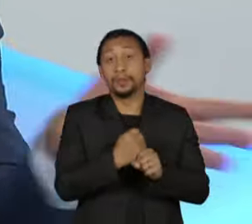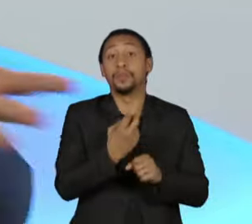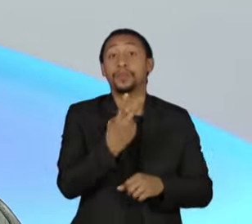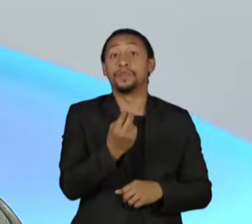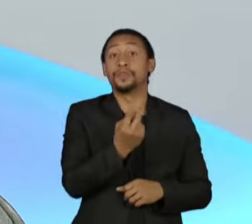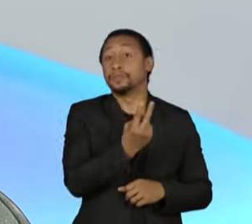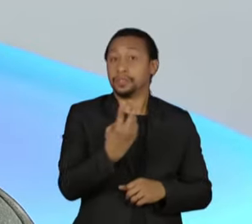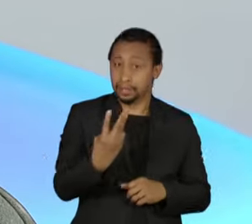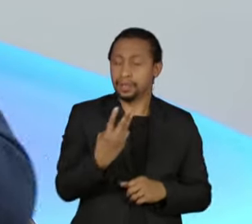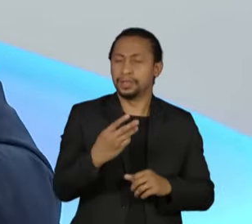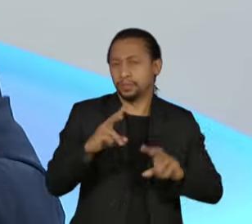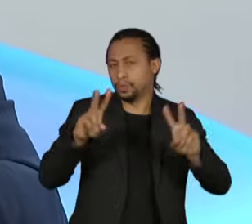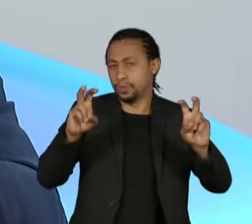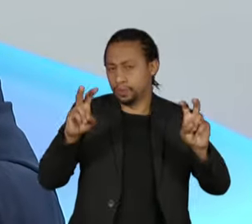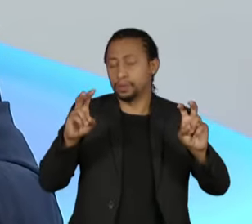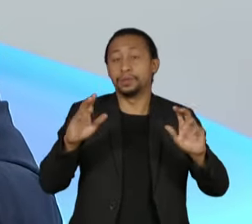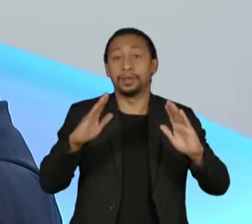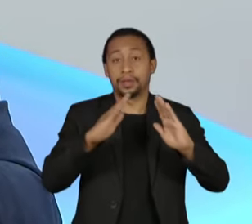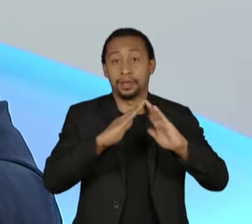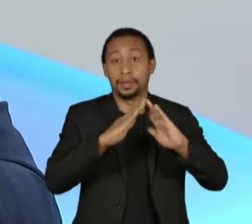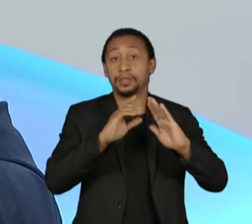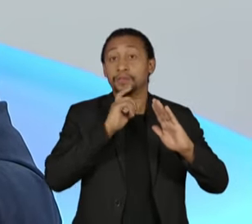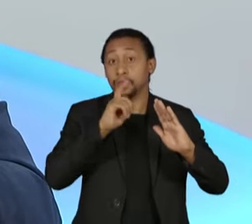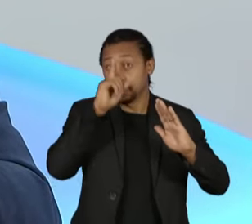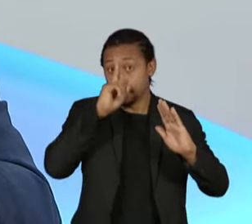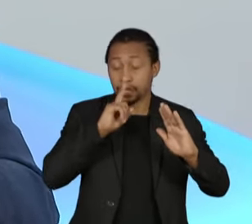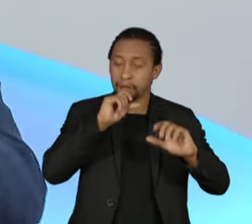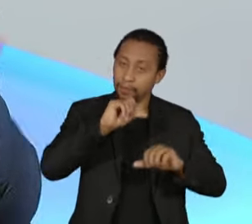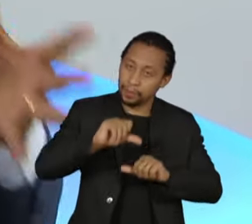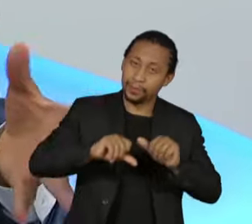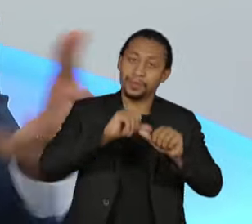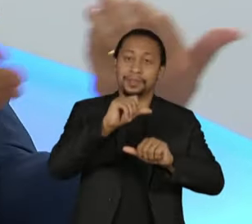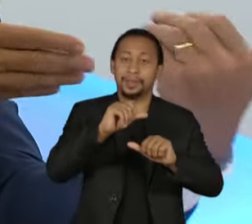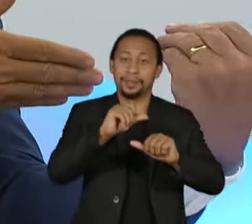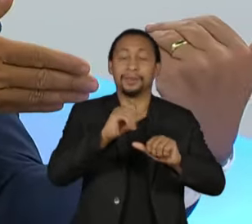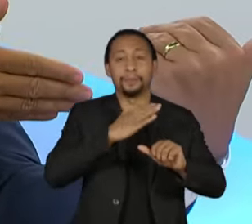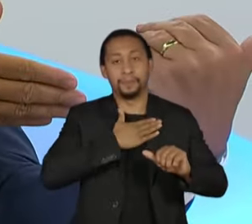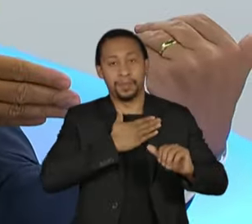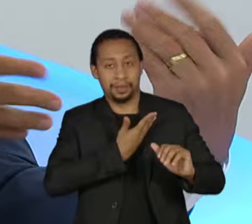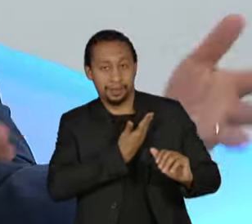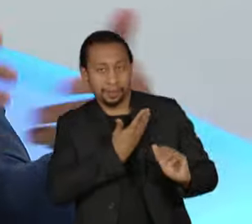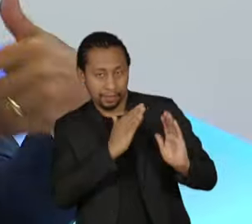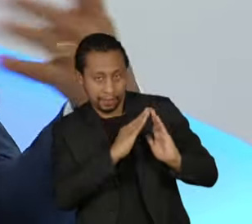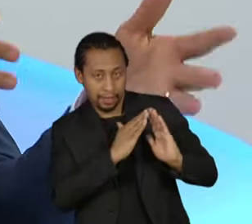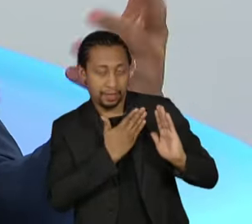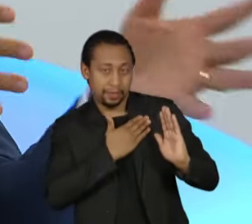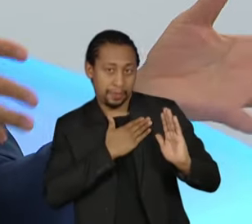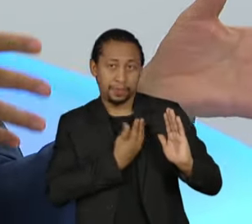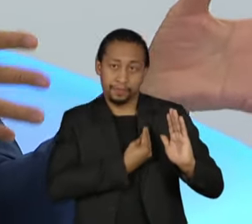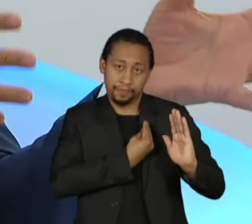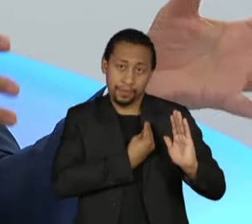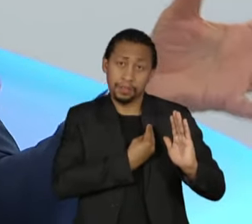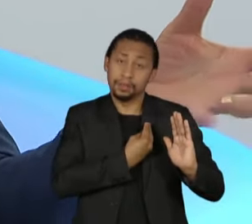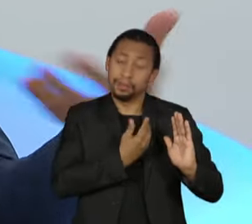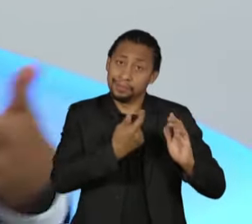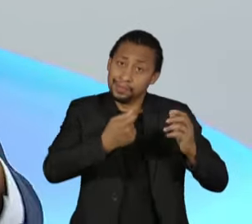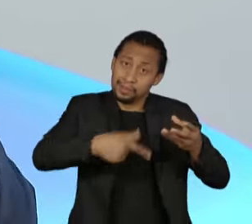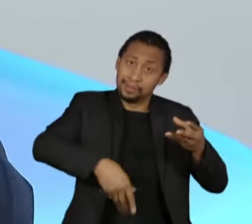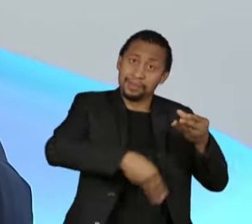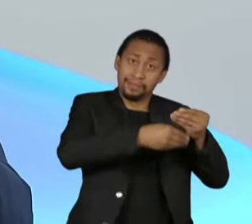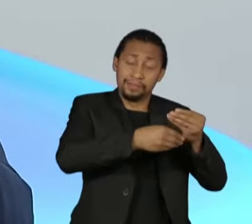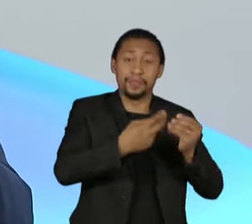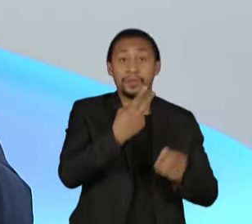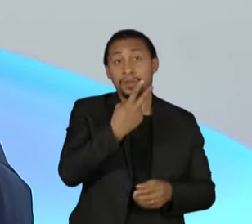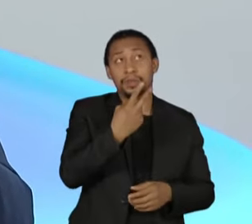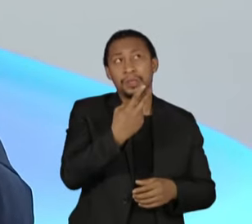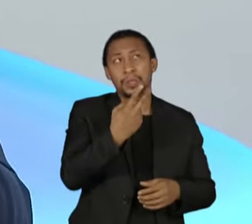Amarela, que agora será o Minha Casa Minha Vida, precisa repor. Lá atrás eram 13 bilhões de reais que se